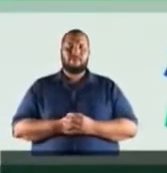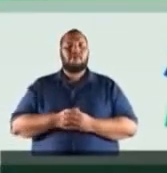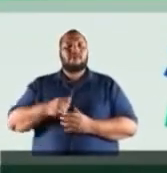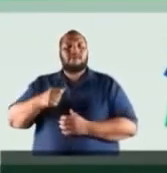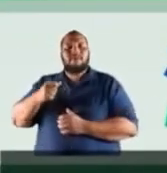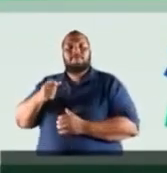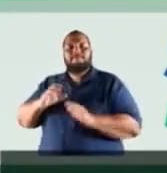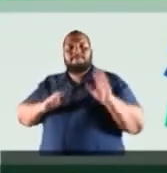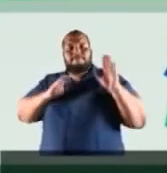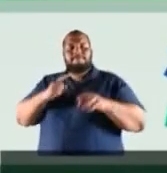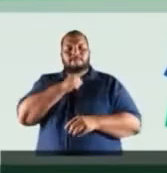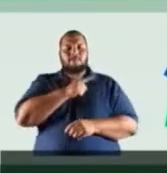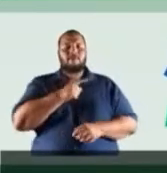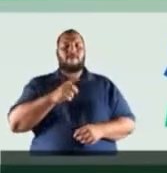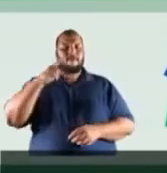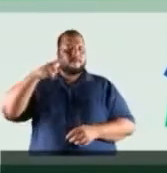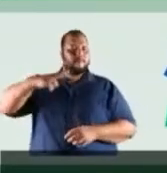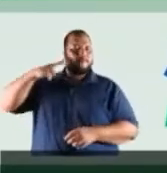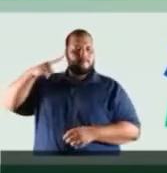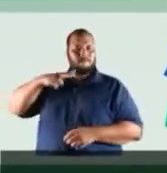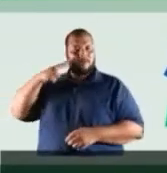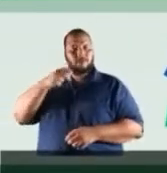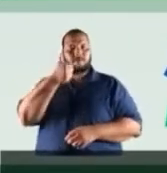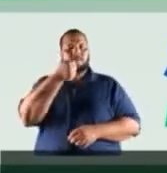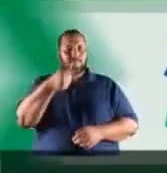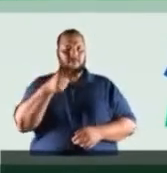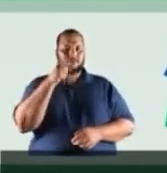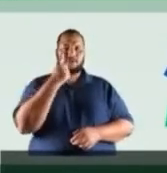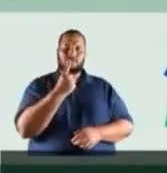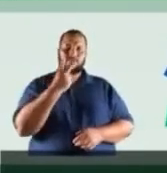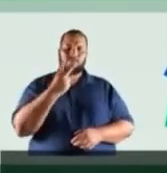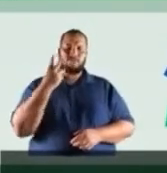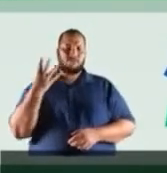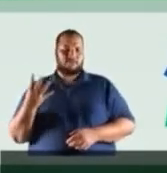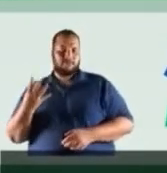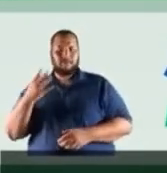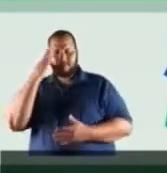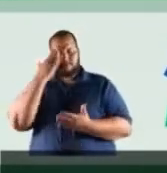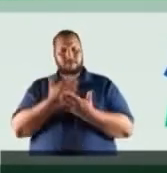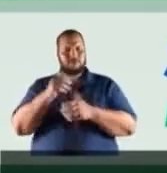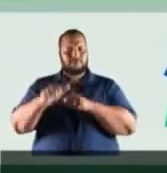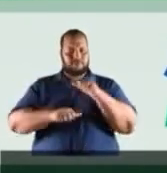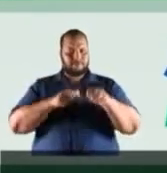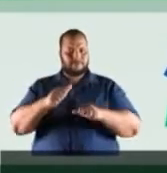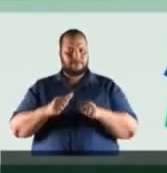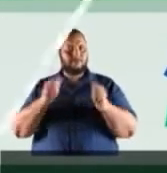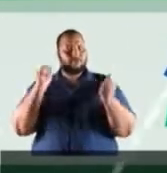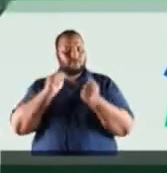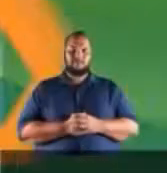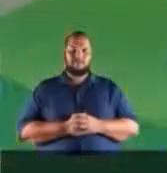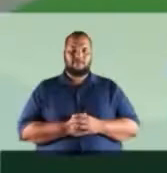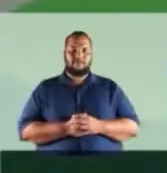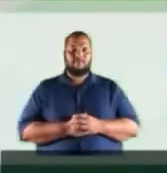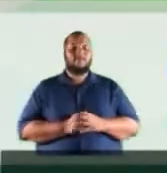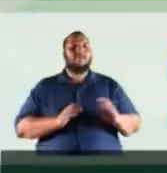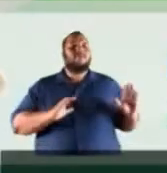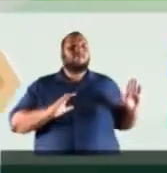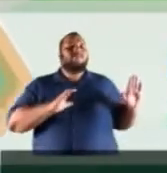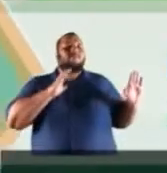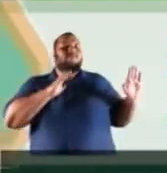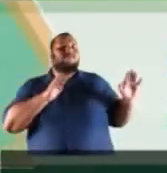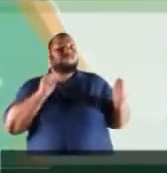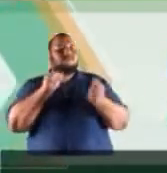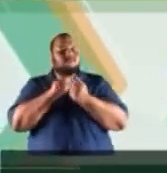Silvia Otoni, sua vereadora. 17-1-2-4. Acredito na mudança. Com 17. Sou Renato